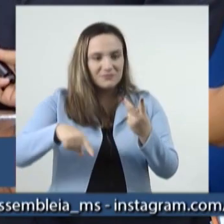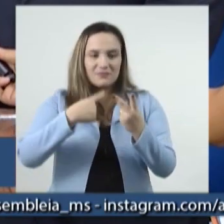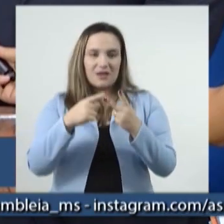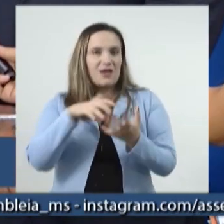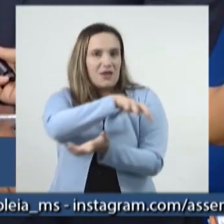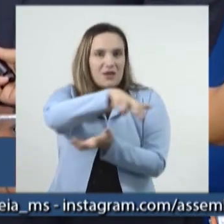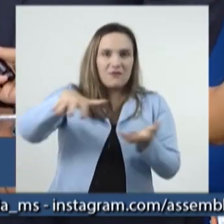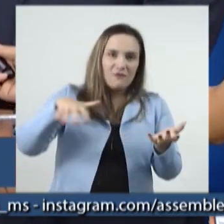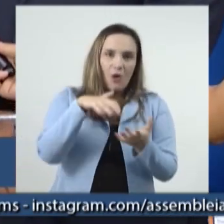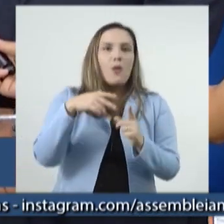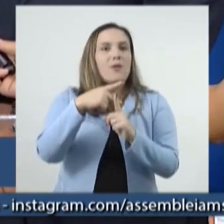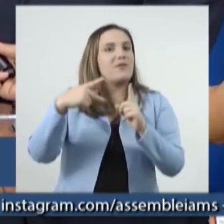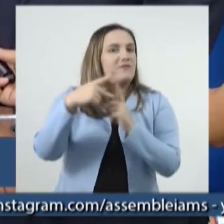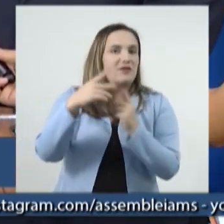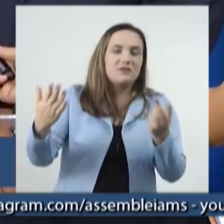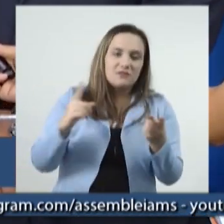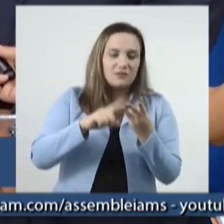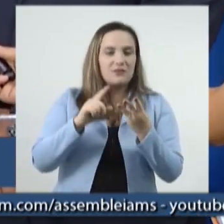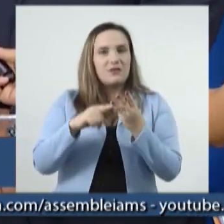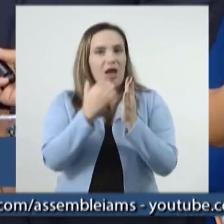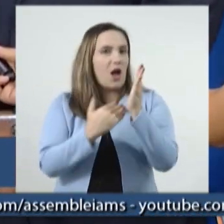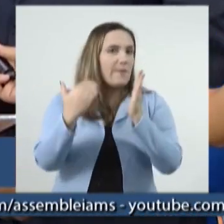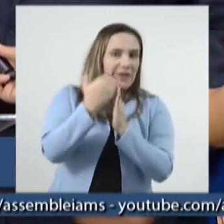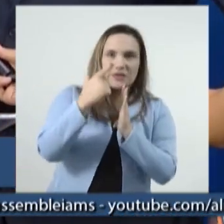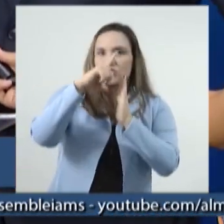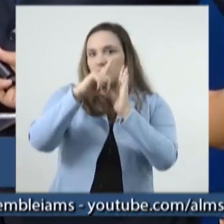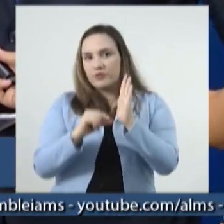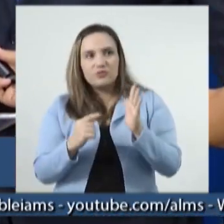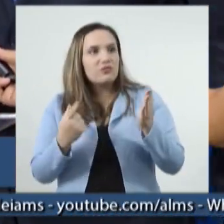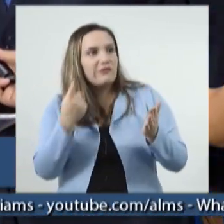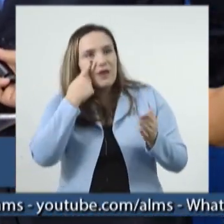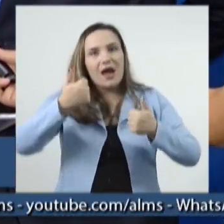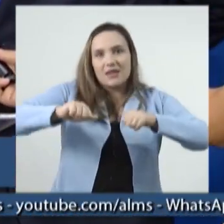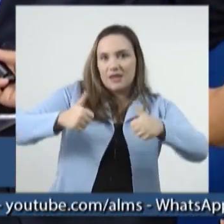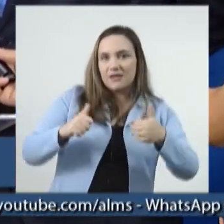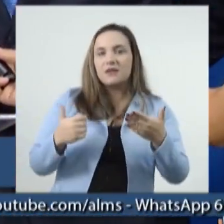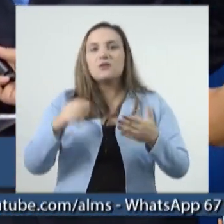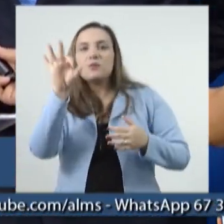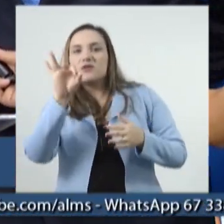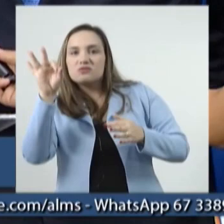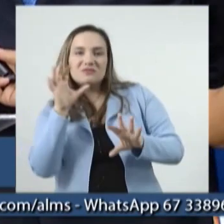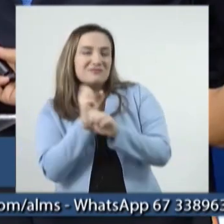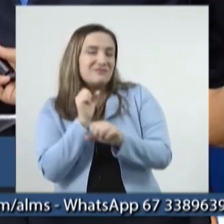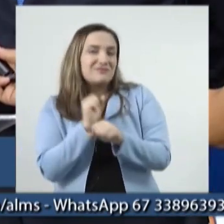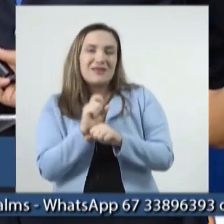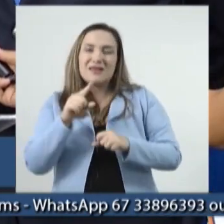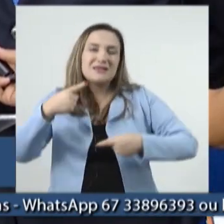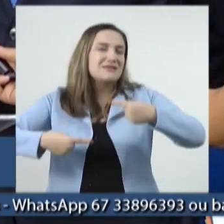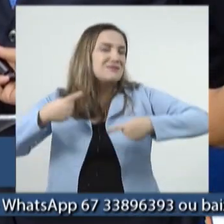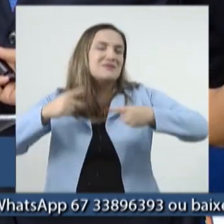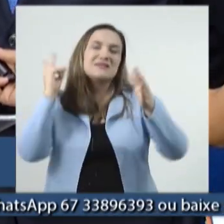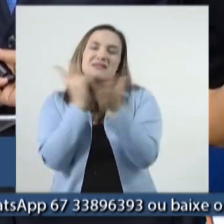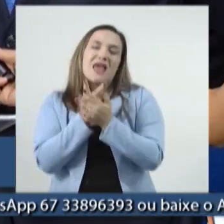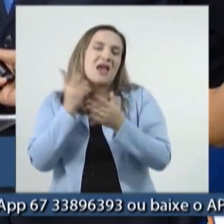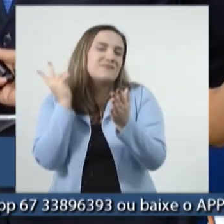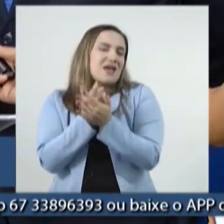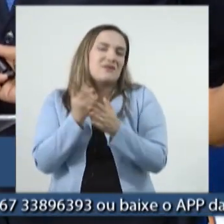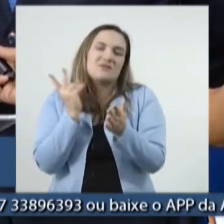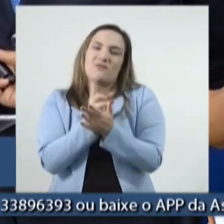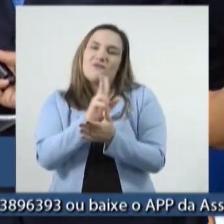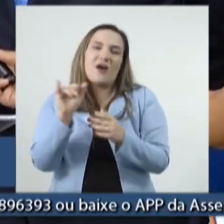reforma da Previdência, aumenta, diminui, vê a questão de cálculo atuarial. Esse debate vai estar na casa com